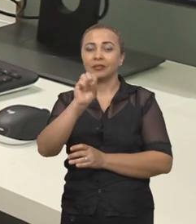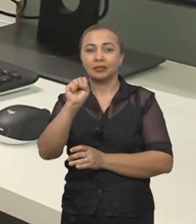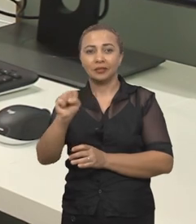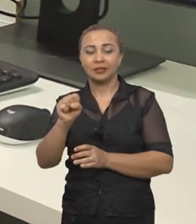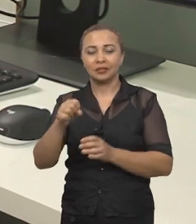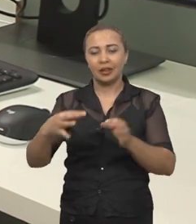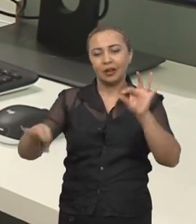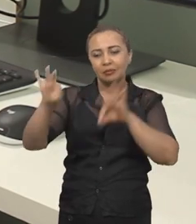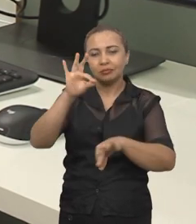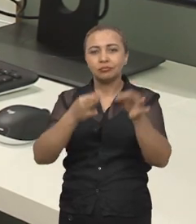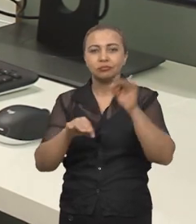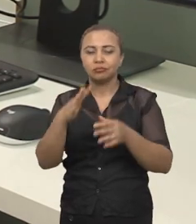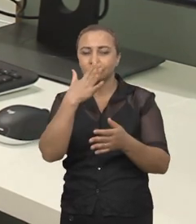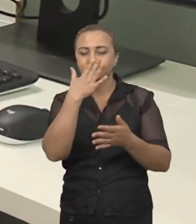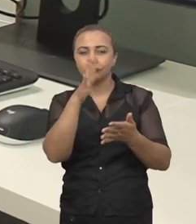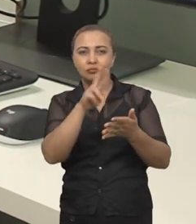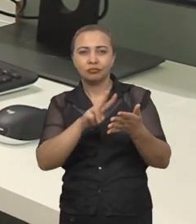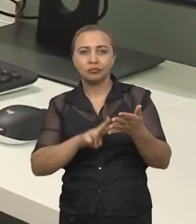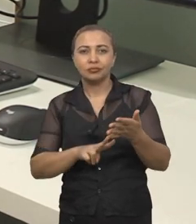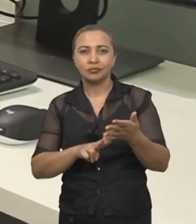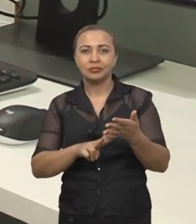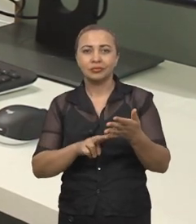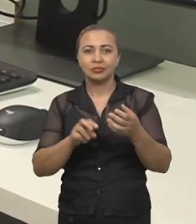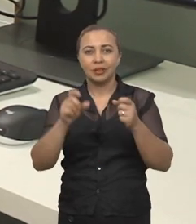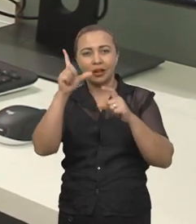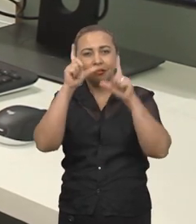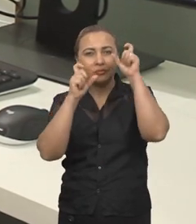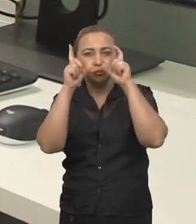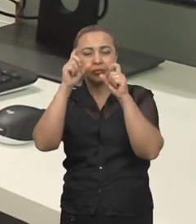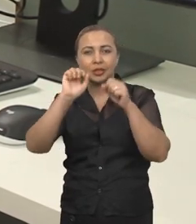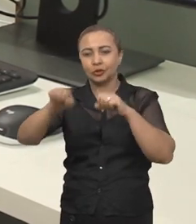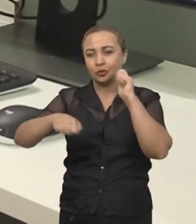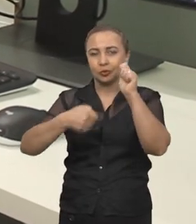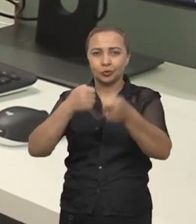de Análise de Imagens e Sinais,